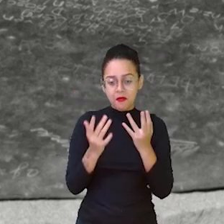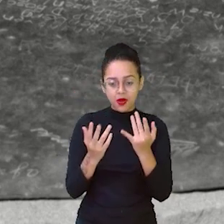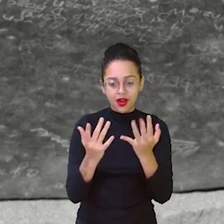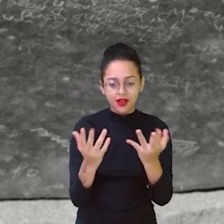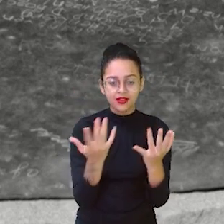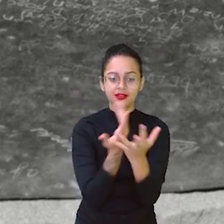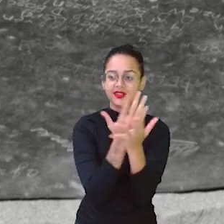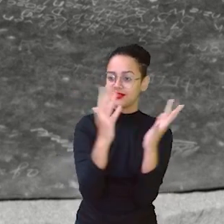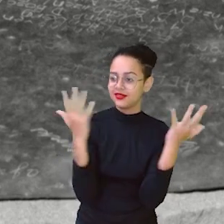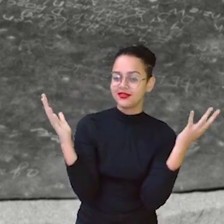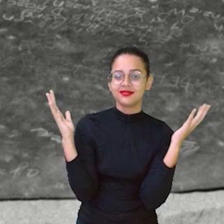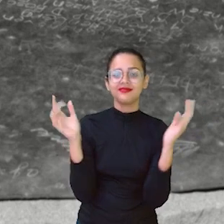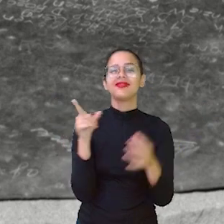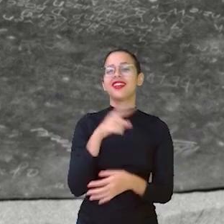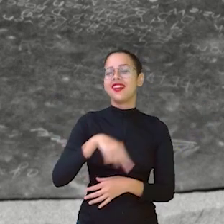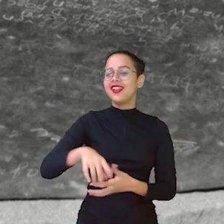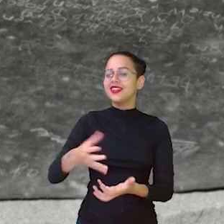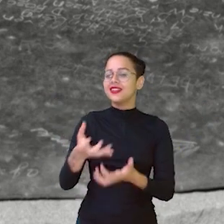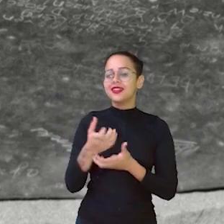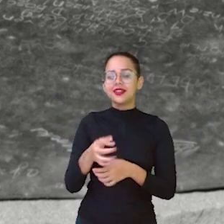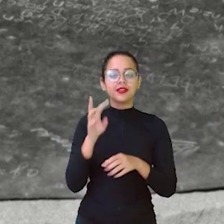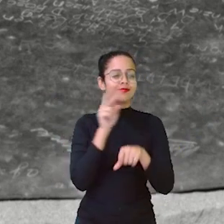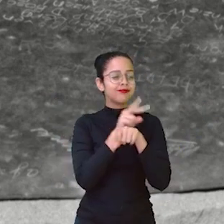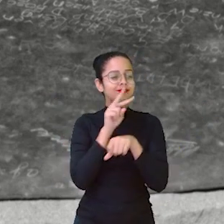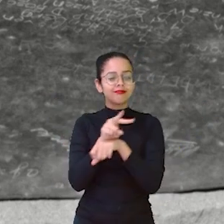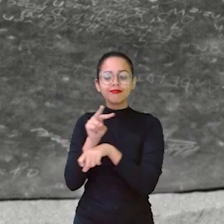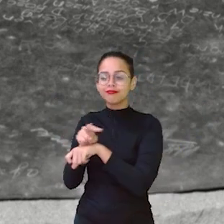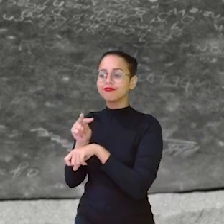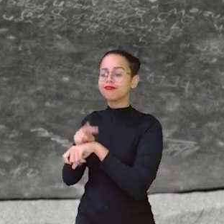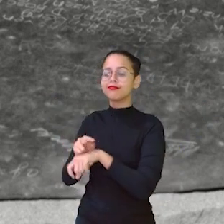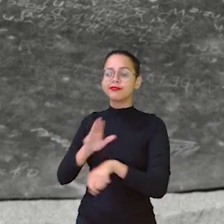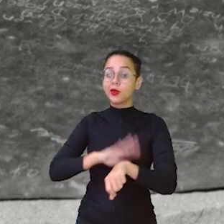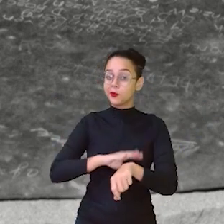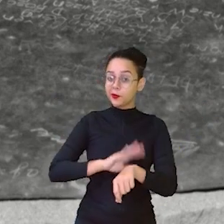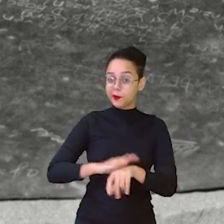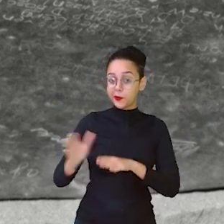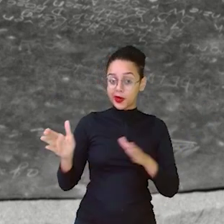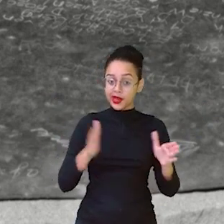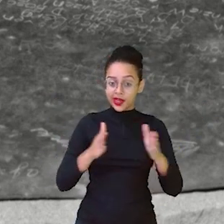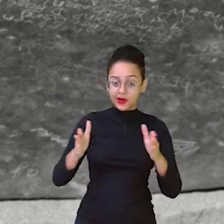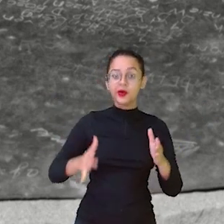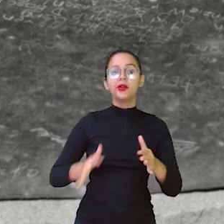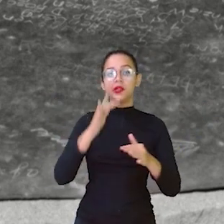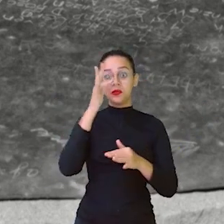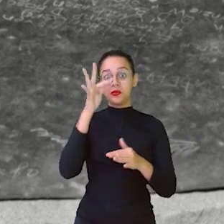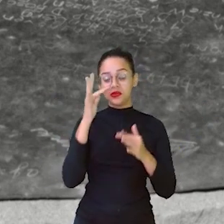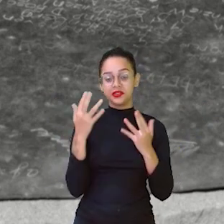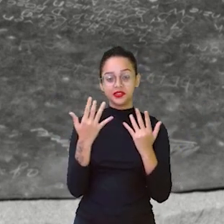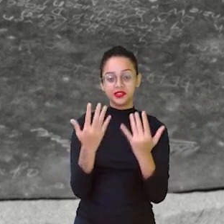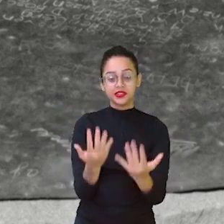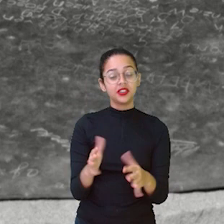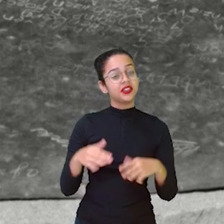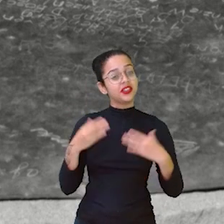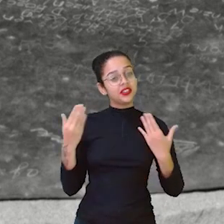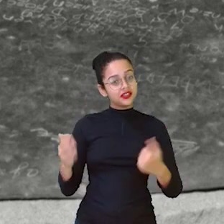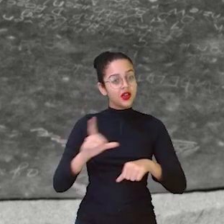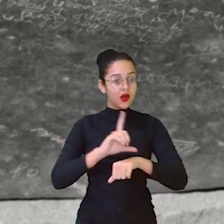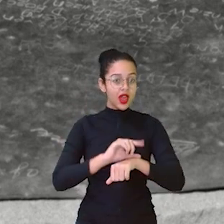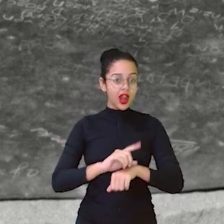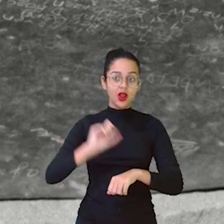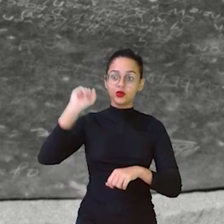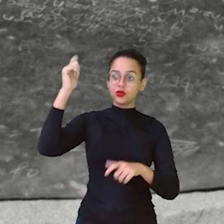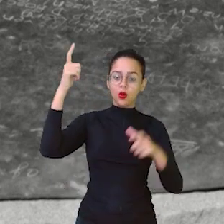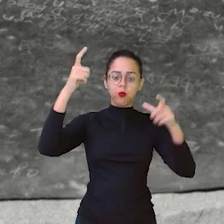Eles queriam ficar de olho lá no período das plantações. E o relógio de sol era muito